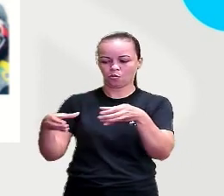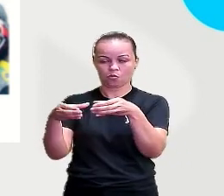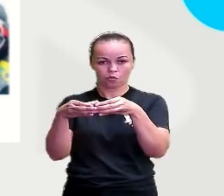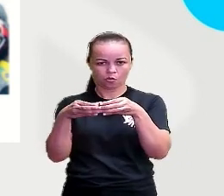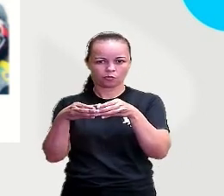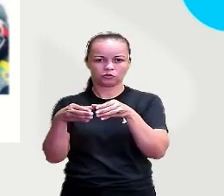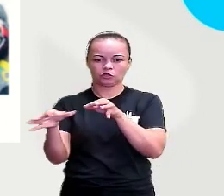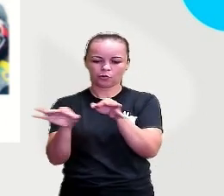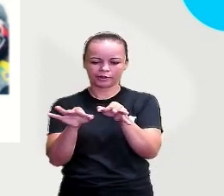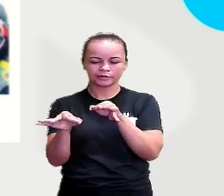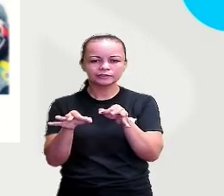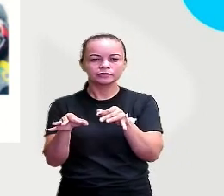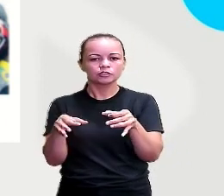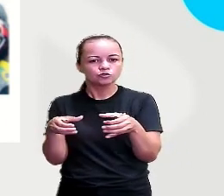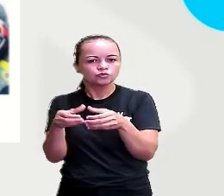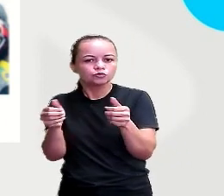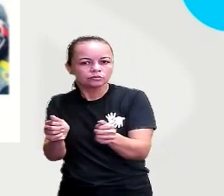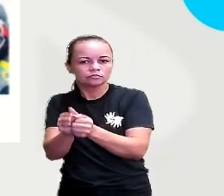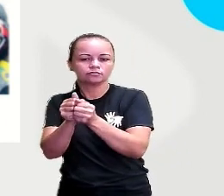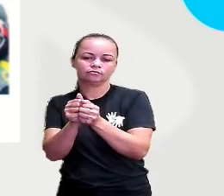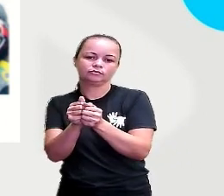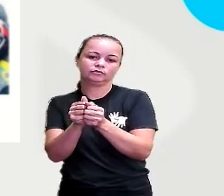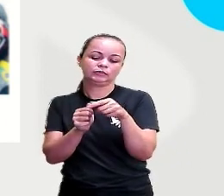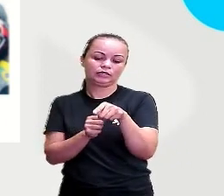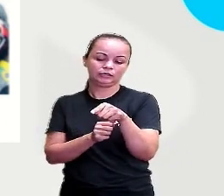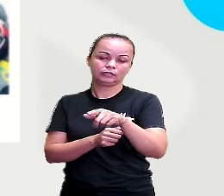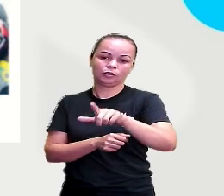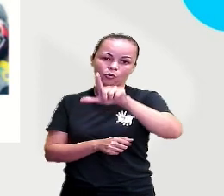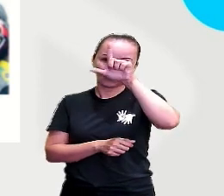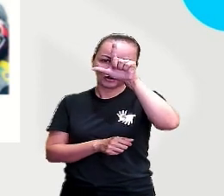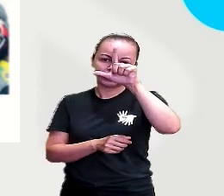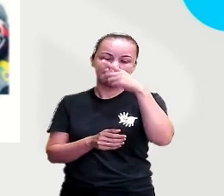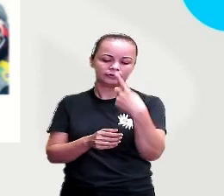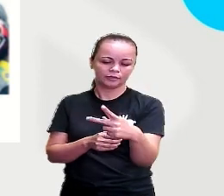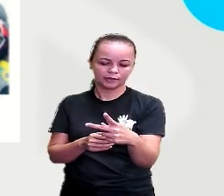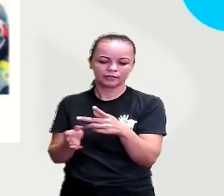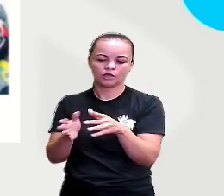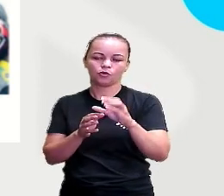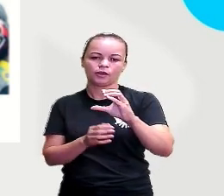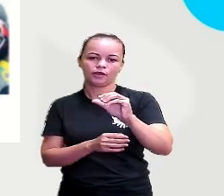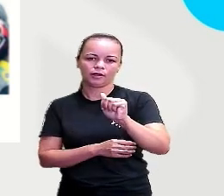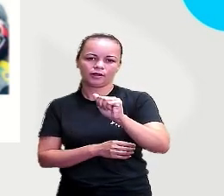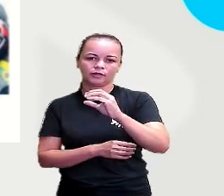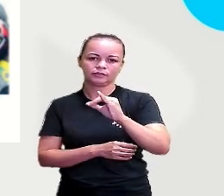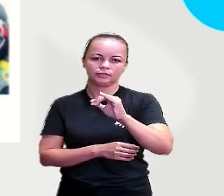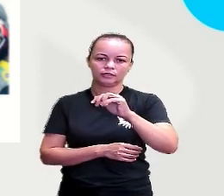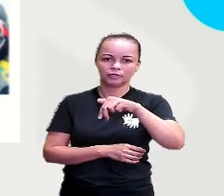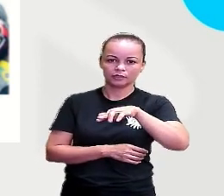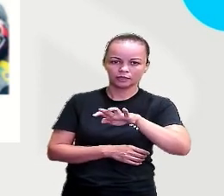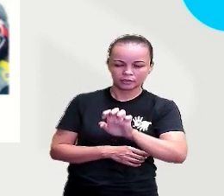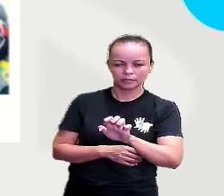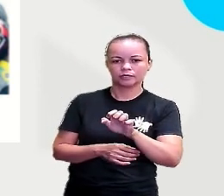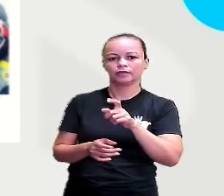algumas aldeias, certo, existem o governante que é o cacique, que é quem toma as decisões, certo?